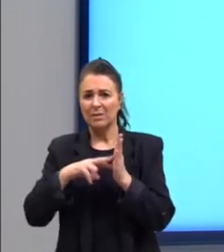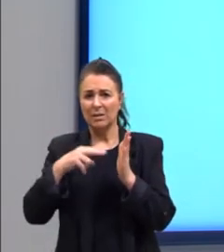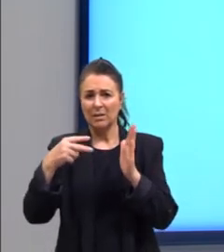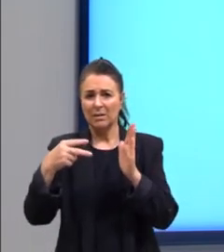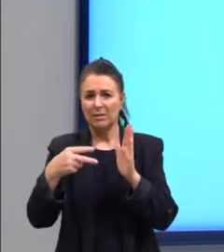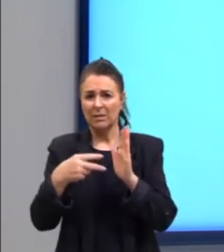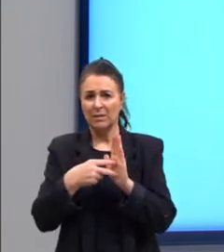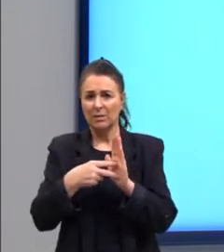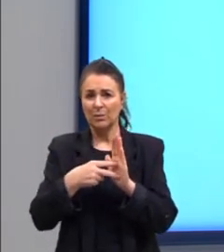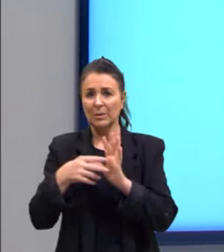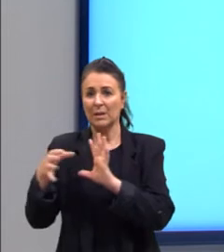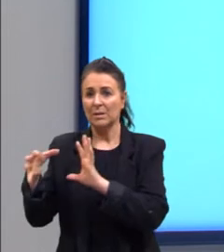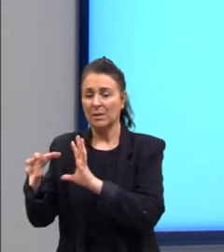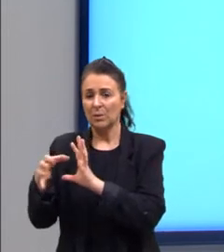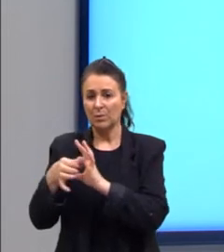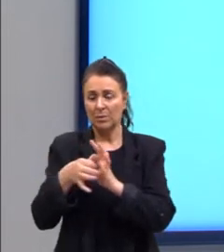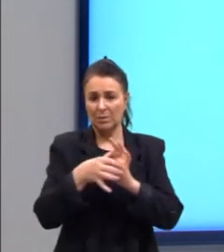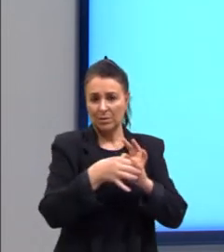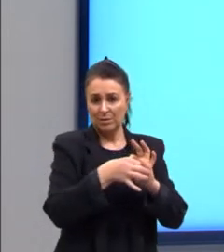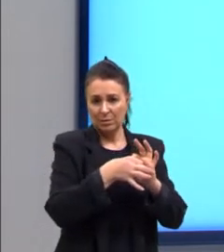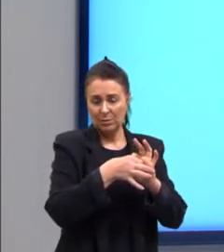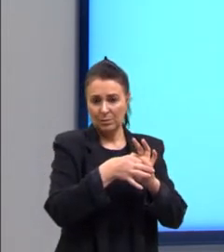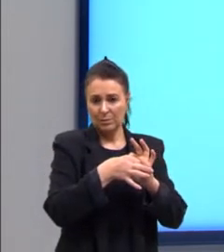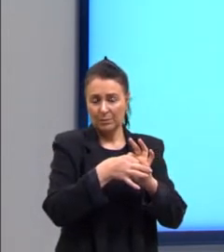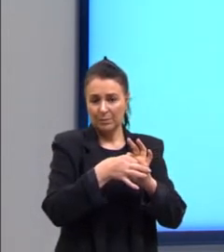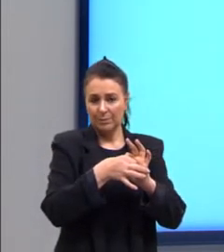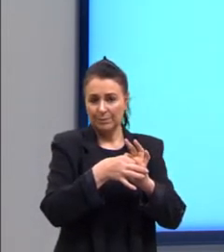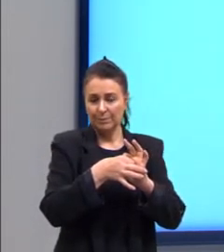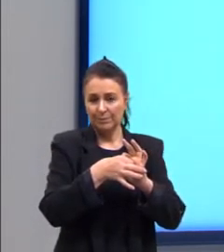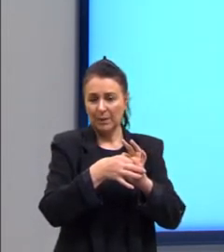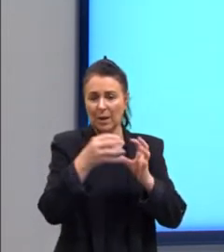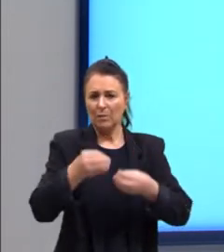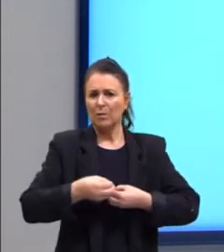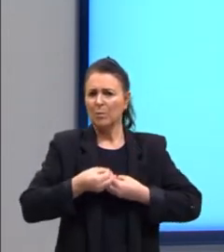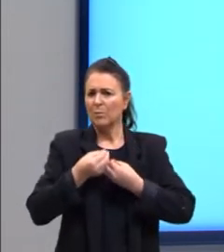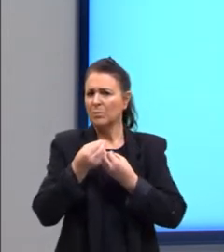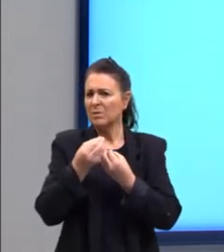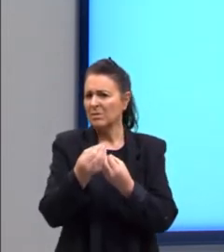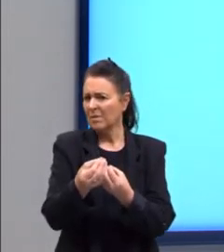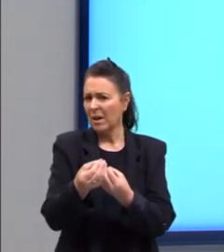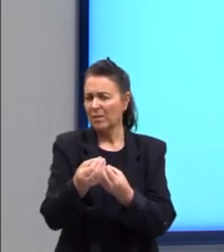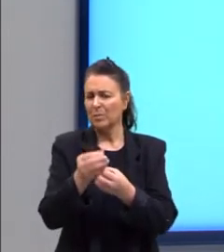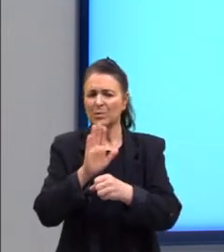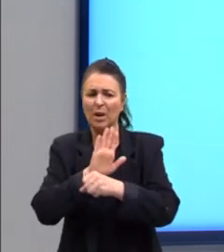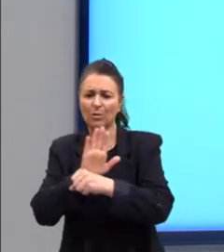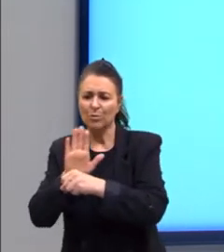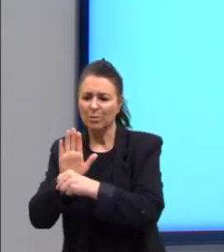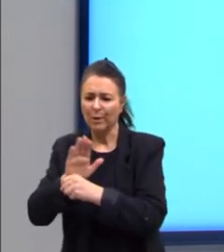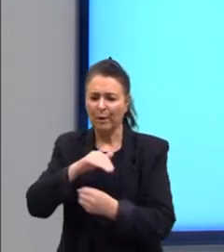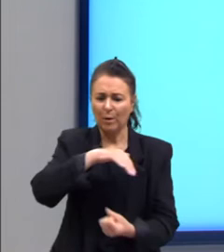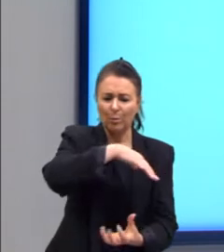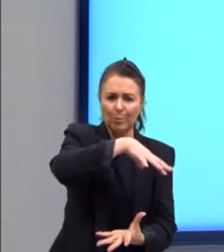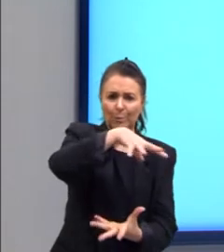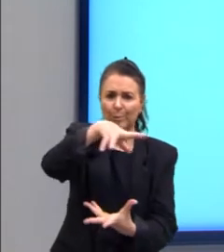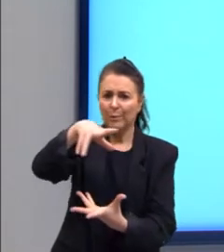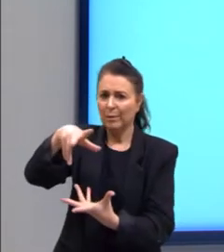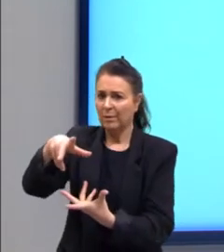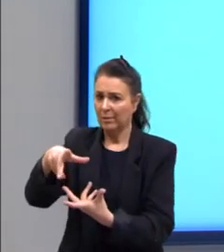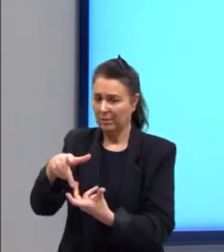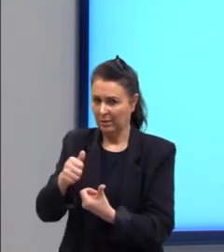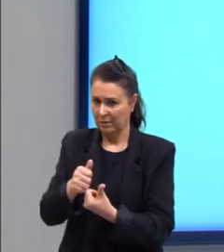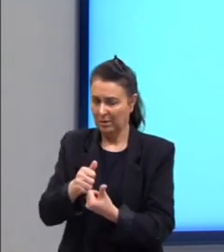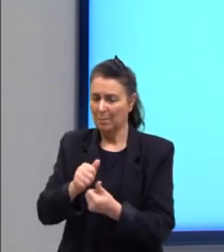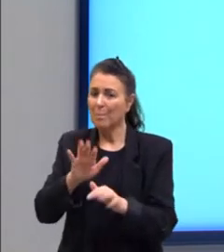Nesse contexto, no contexto vamos dar uma mão ao planeta, vamos ajudar o planeta.